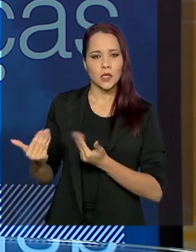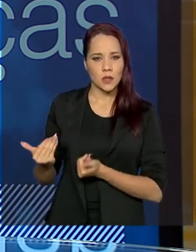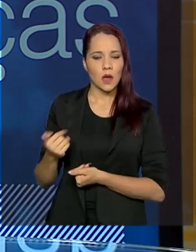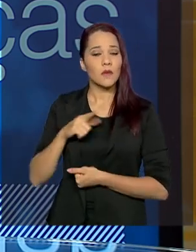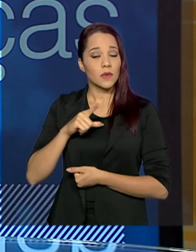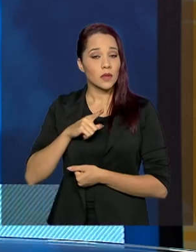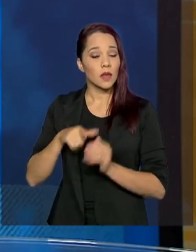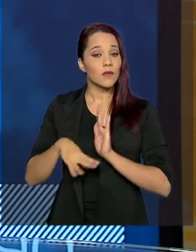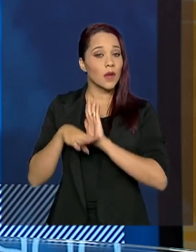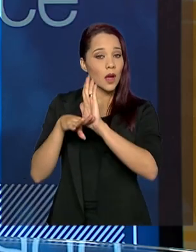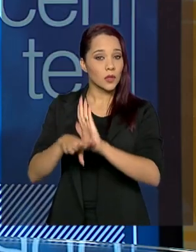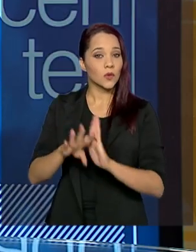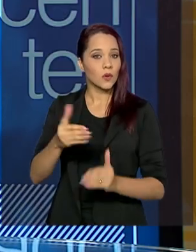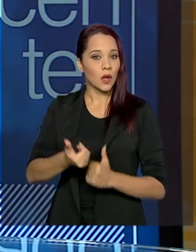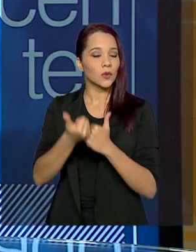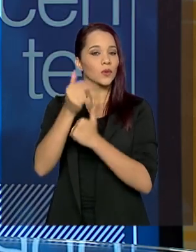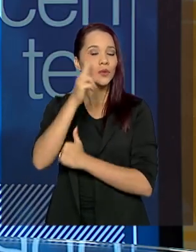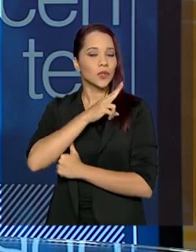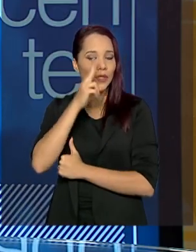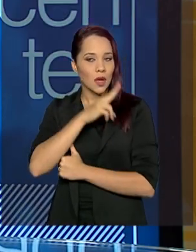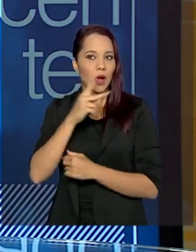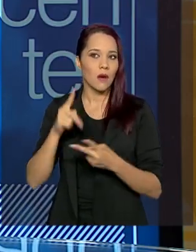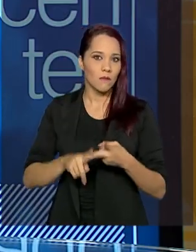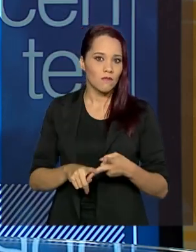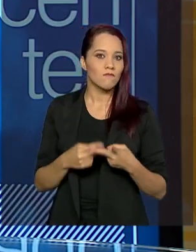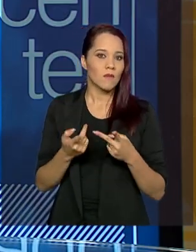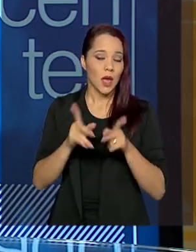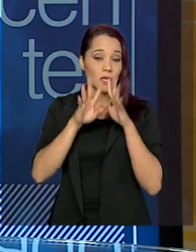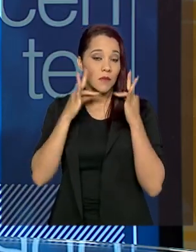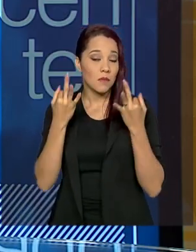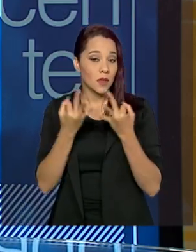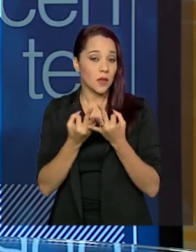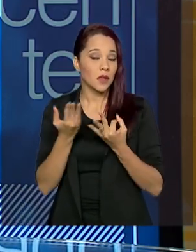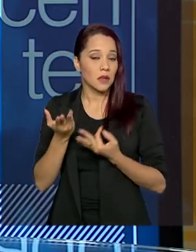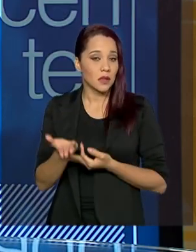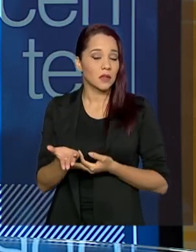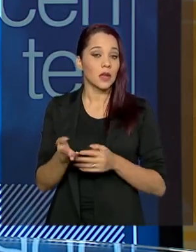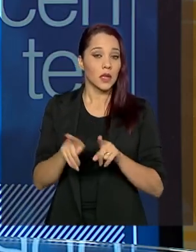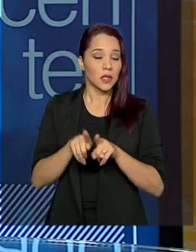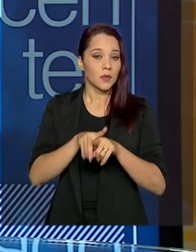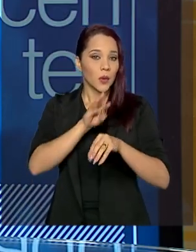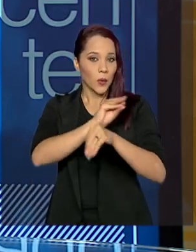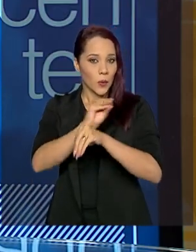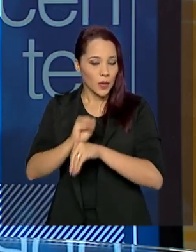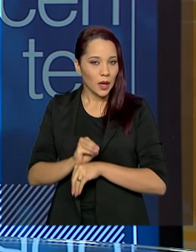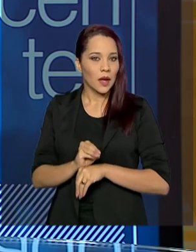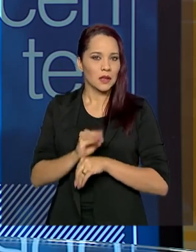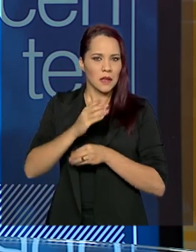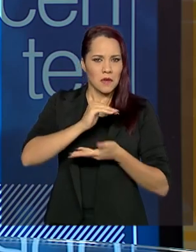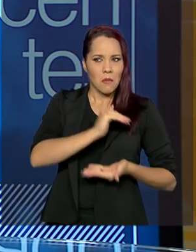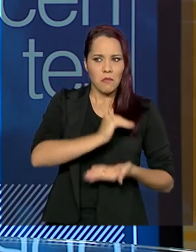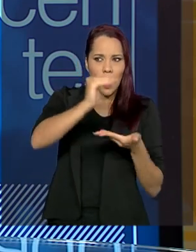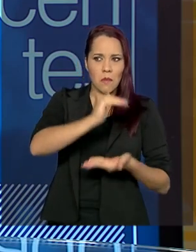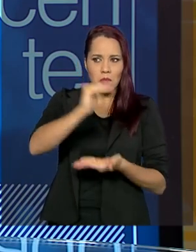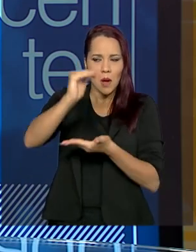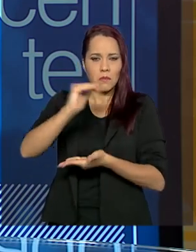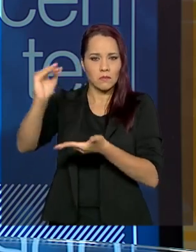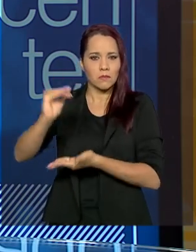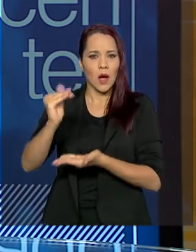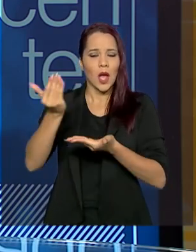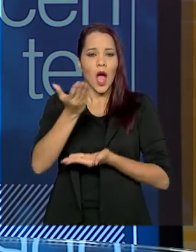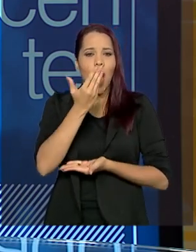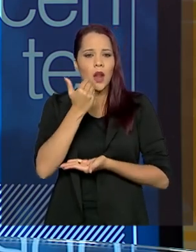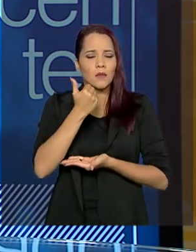beneficiaram do auxílio emergencial para as famílias. O cuidado, foram distribuídas milhares e milhares de